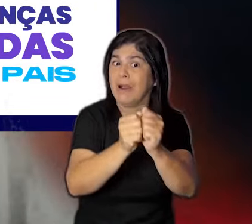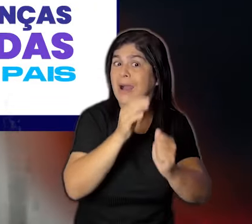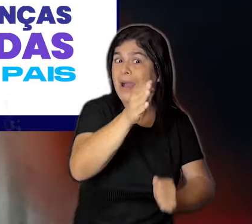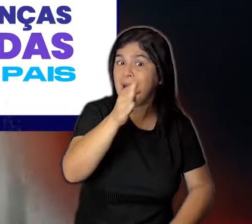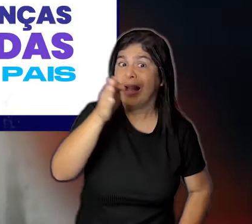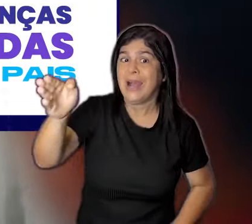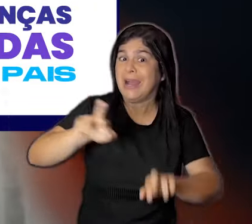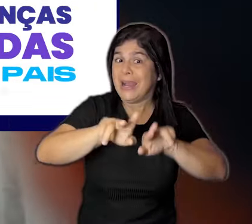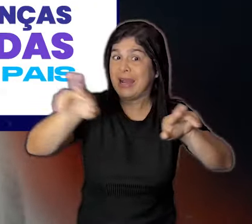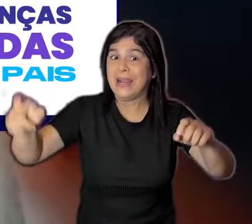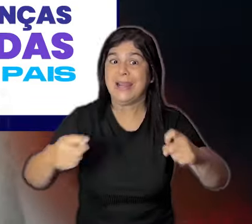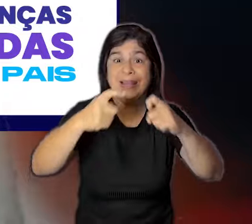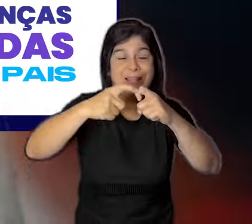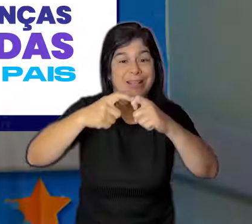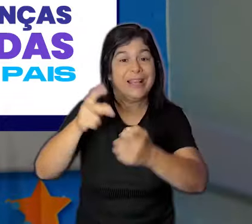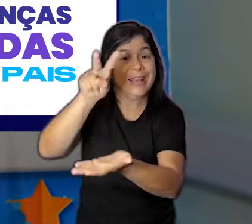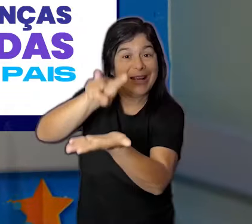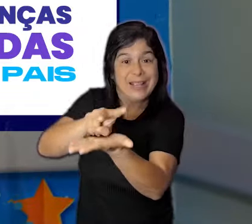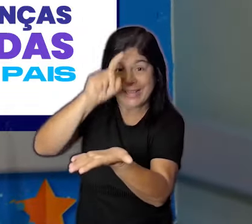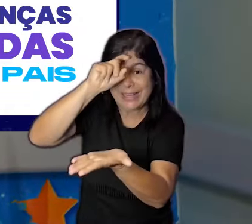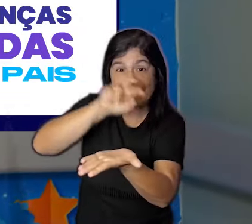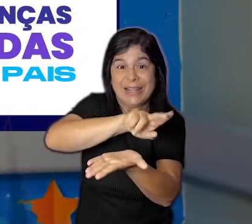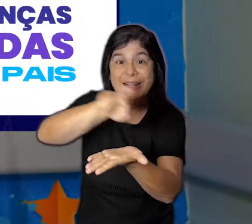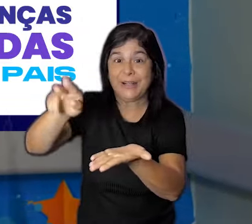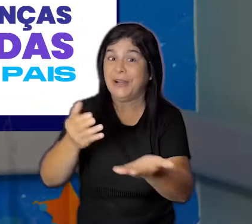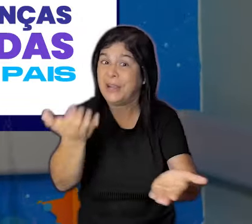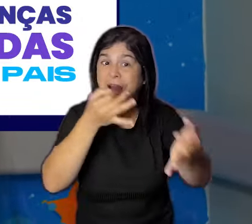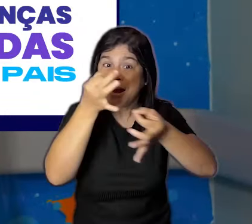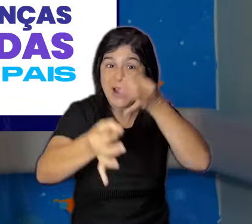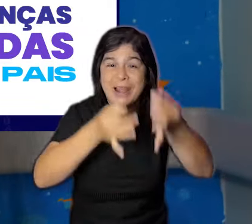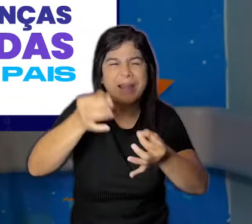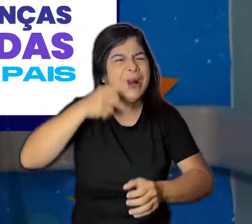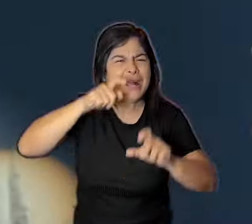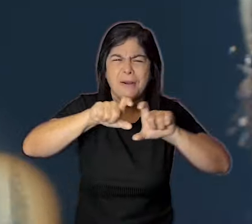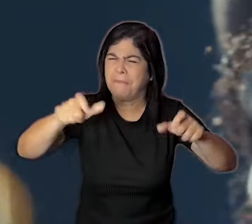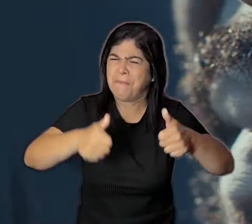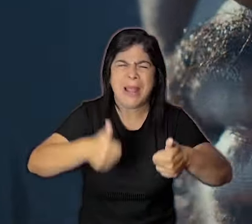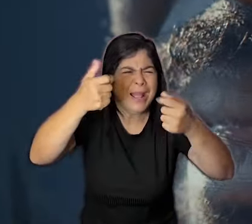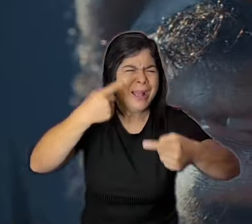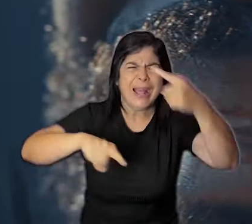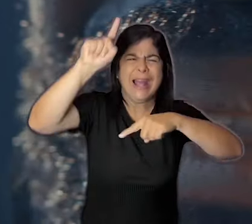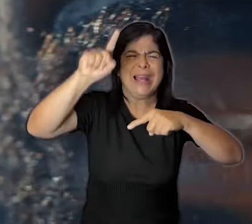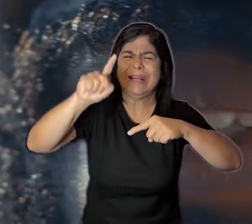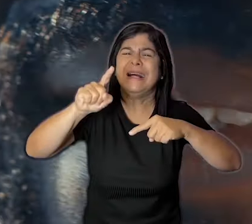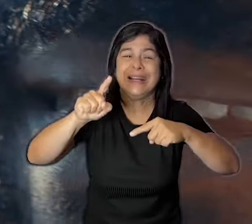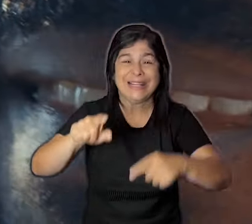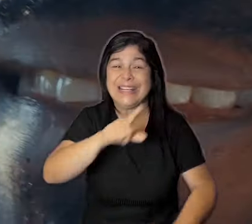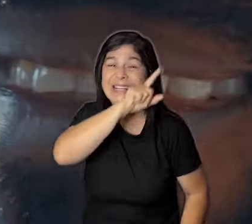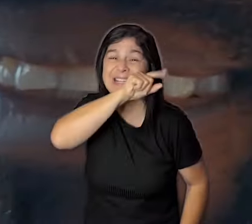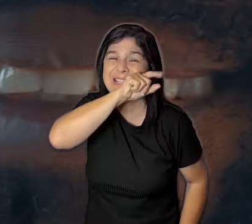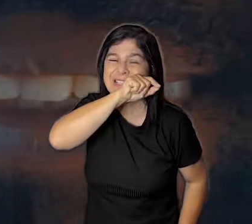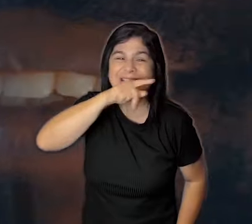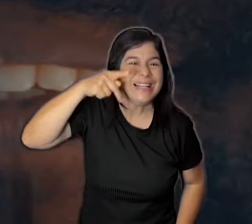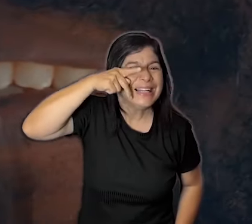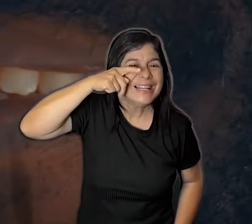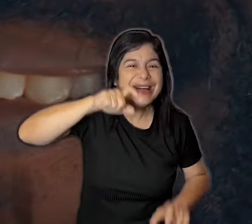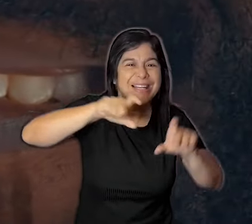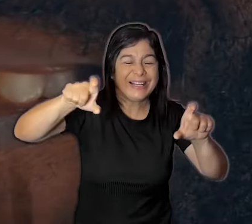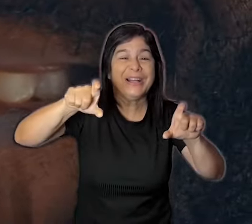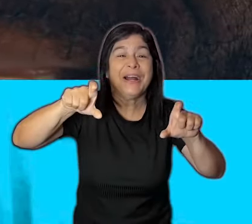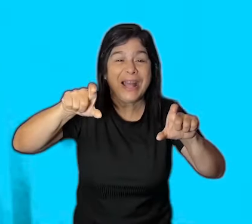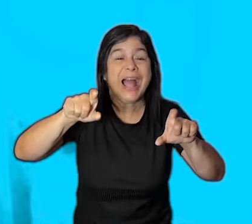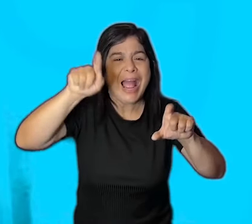podem ser acompanhadas por ambos os pais ou responsáveis em consultas ou internações. Com sua participação, a Paraíba tem mais conquistas.